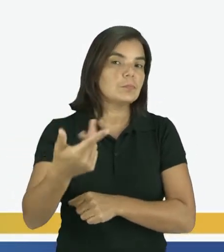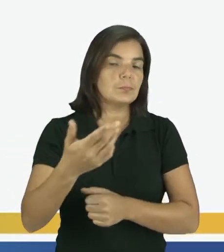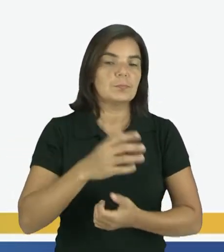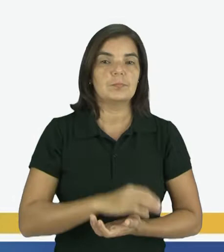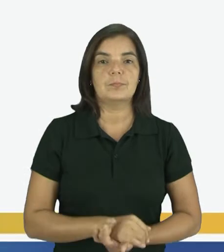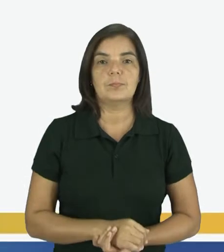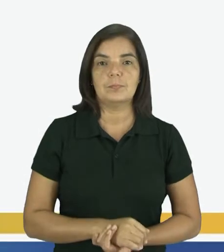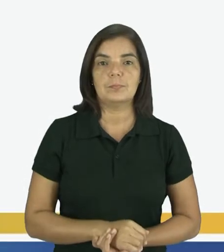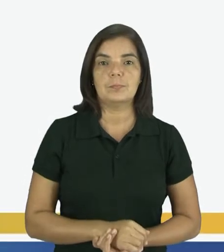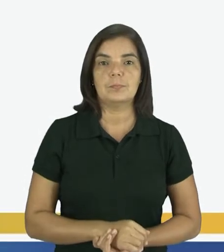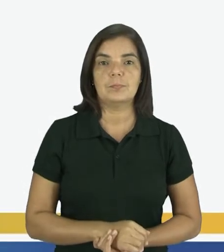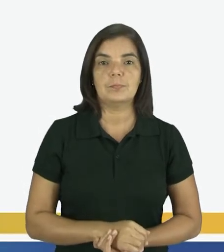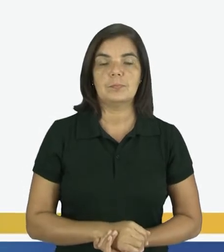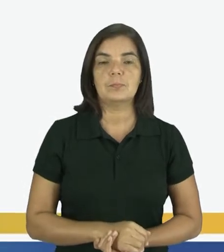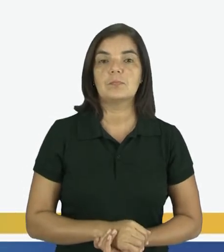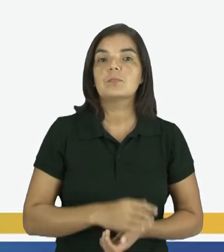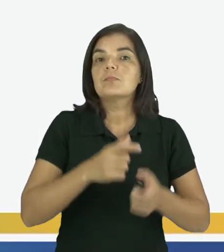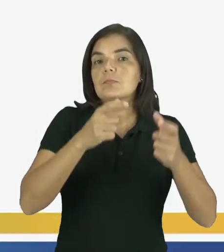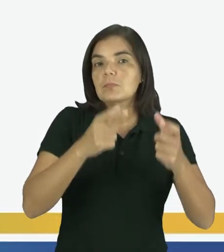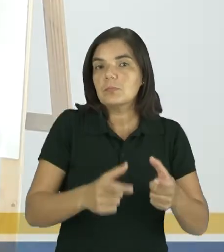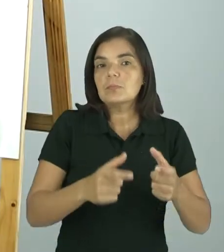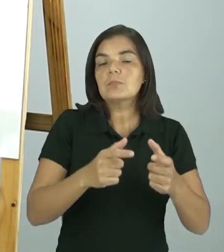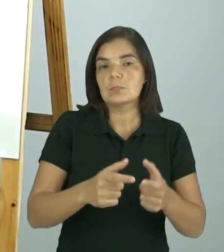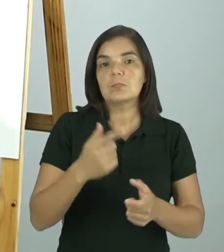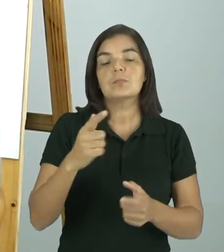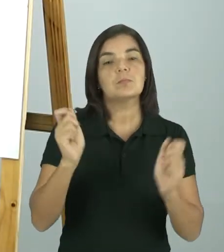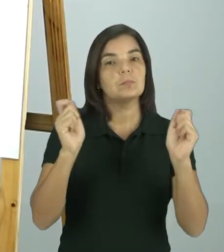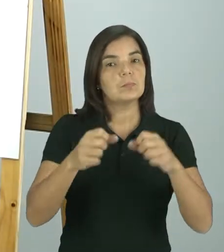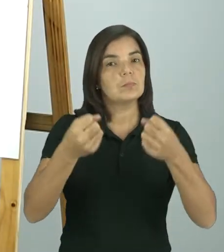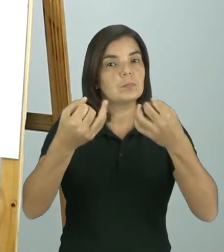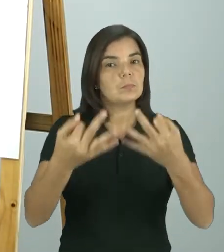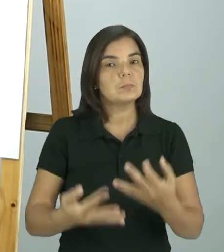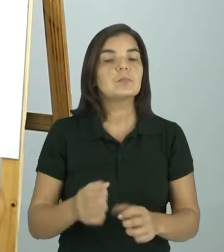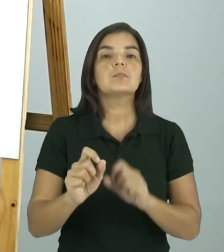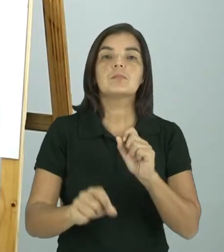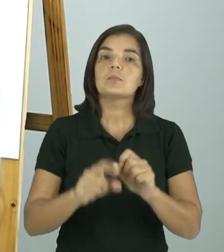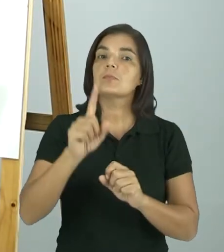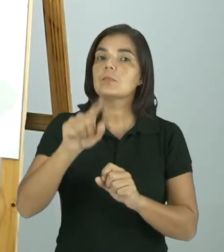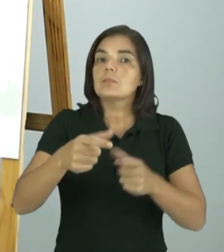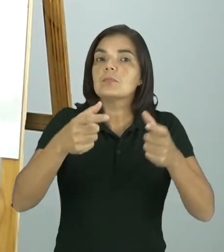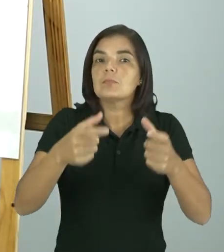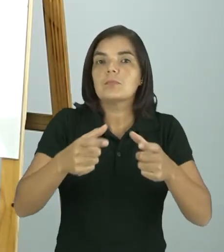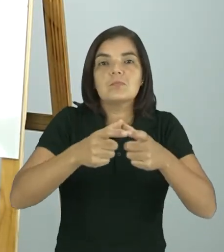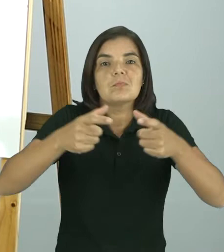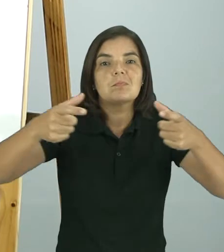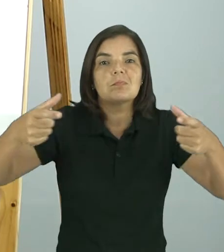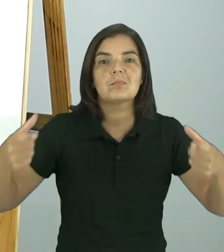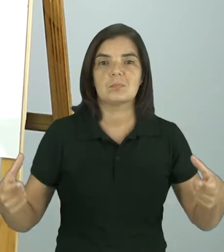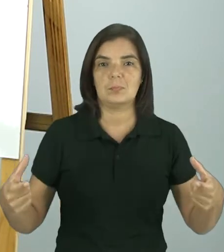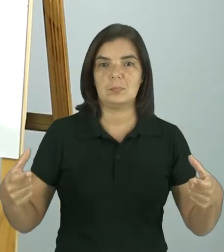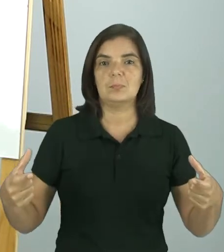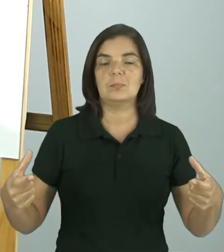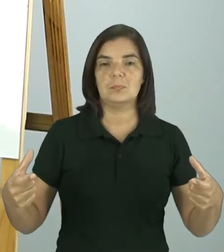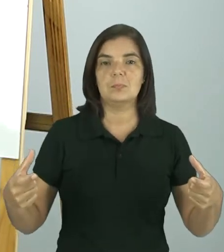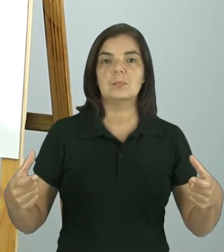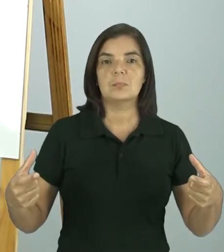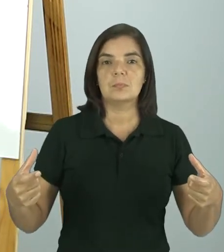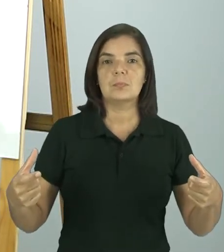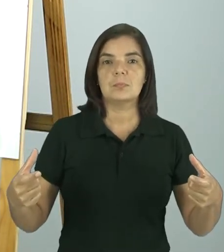entre outros. Espaço geográfico, então, podemos dizer que é um espaço maior, não é?